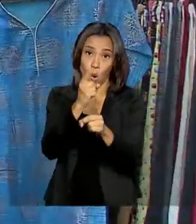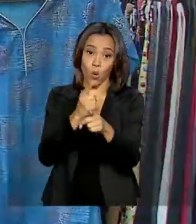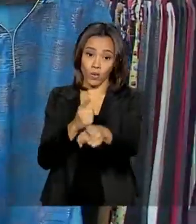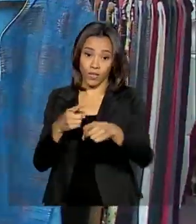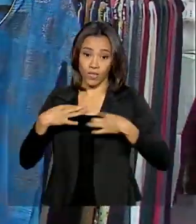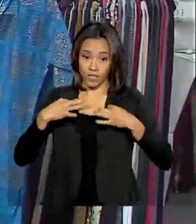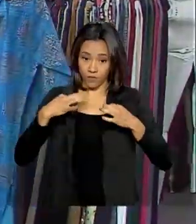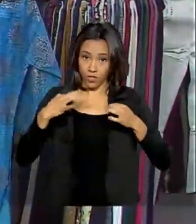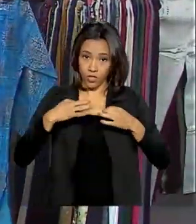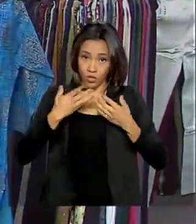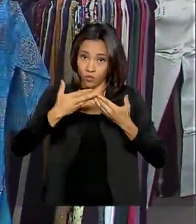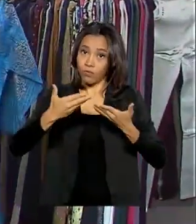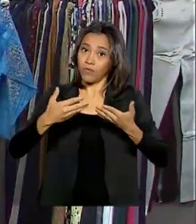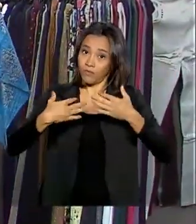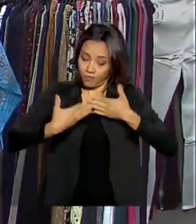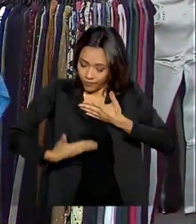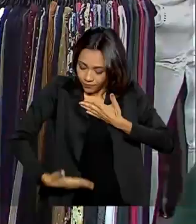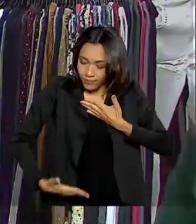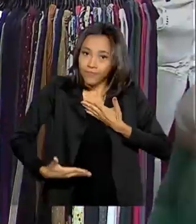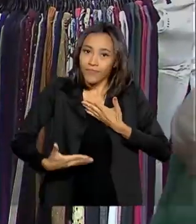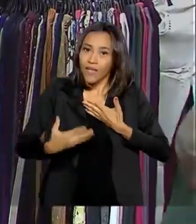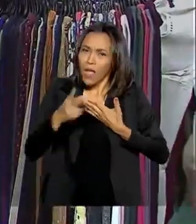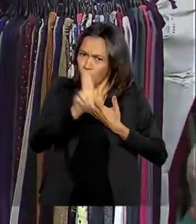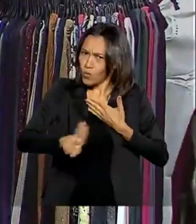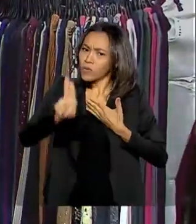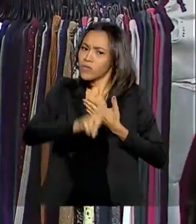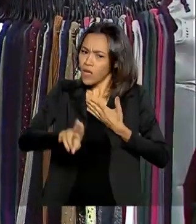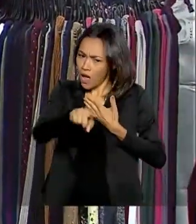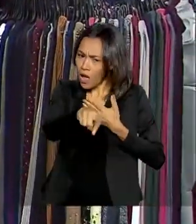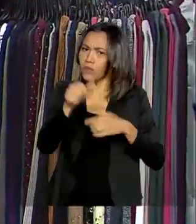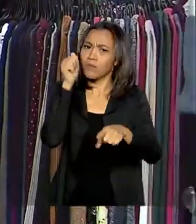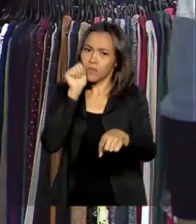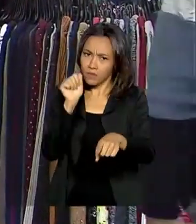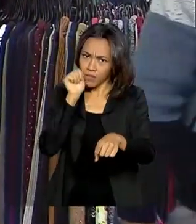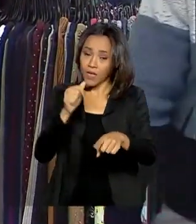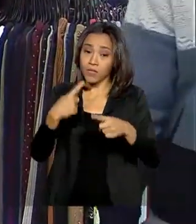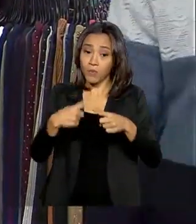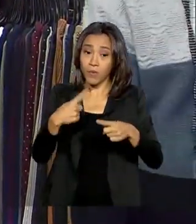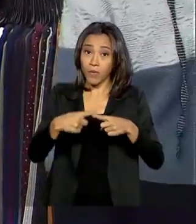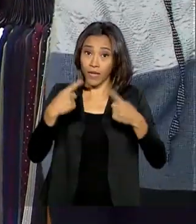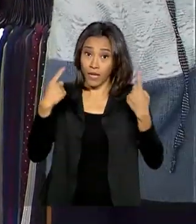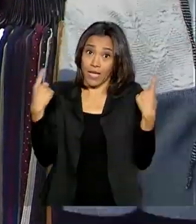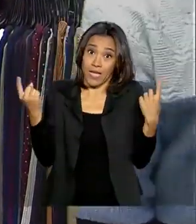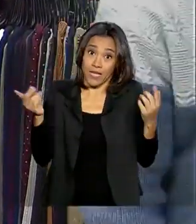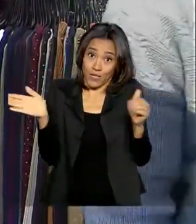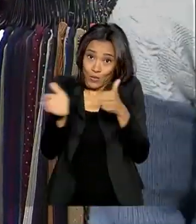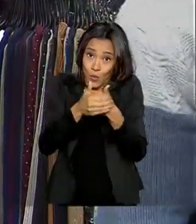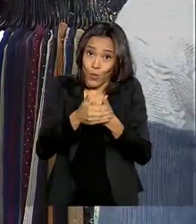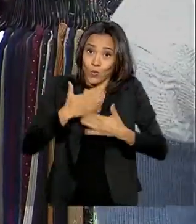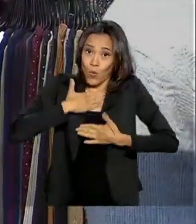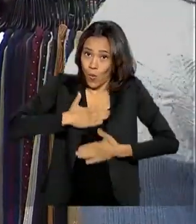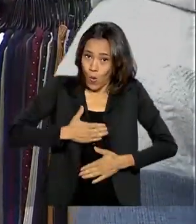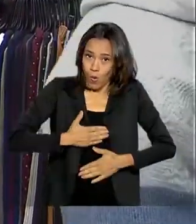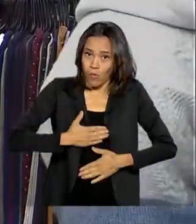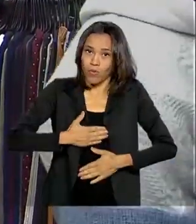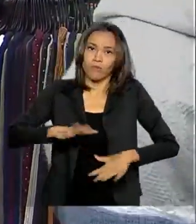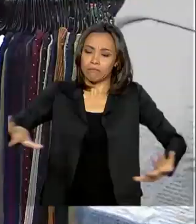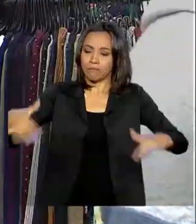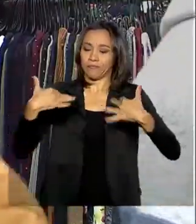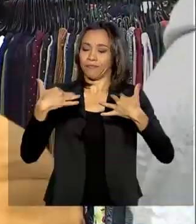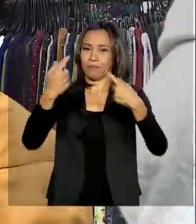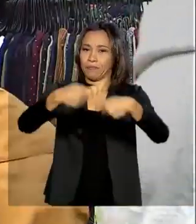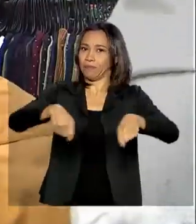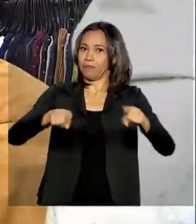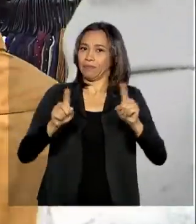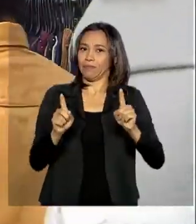este vestido comprido, chamado Kurti. Muito usado pelas indianas, porque cobre bastante o corpo e fica largo. Chama menos atenção para andar nas